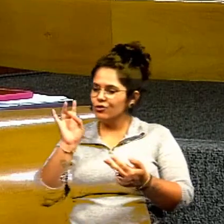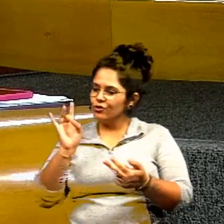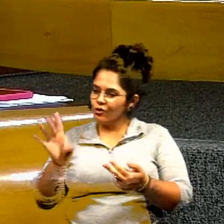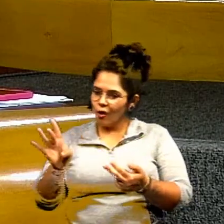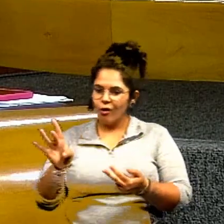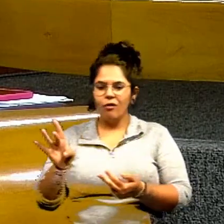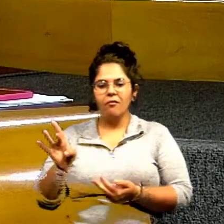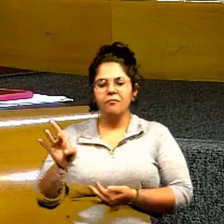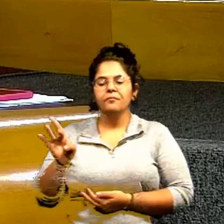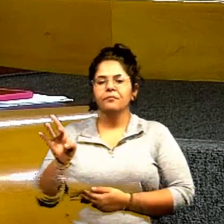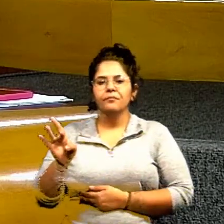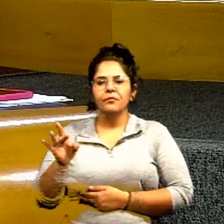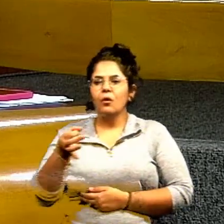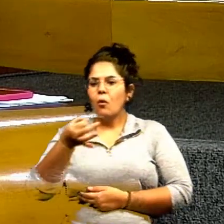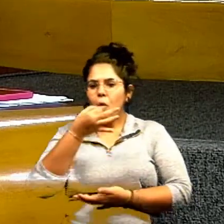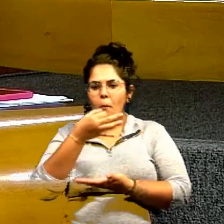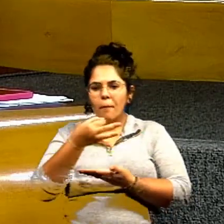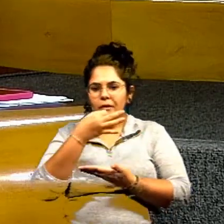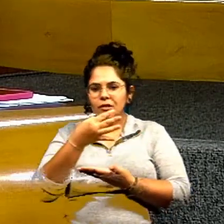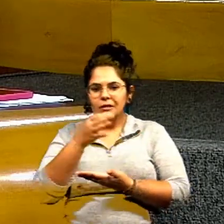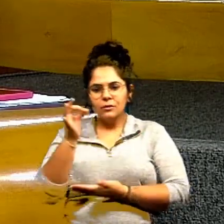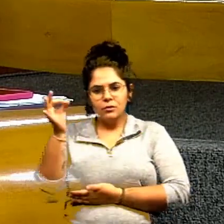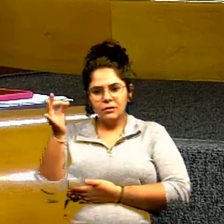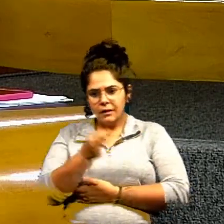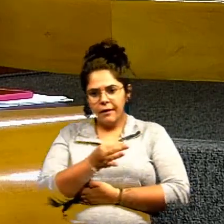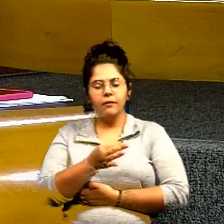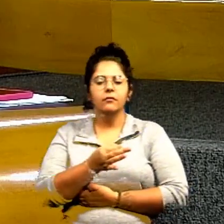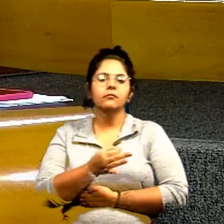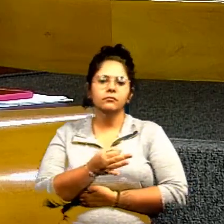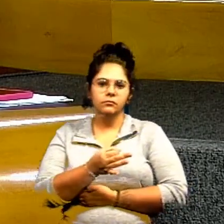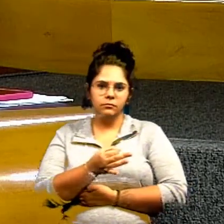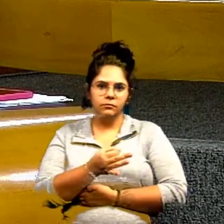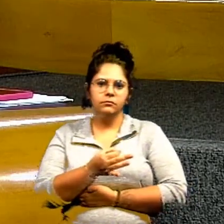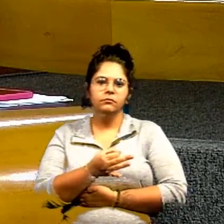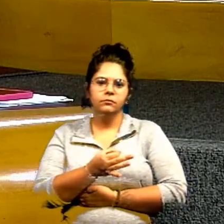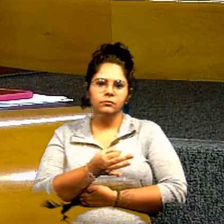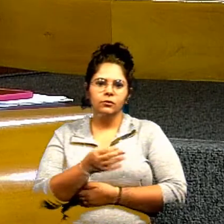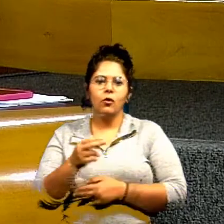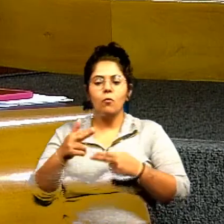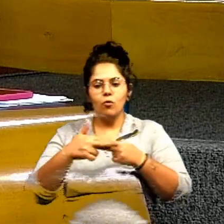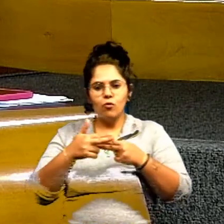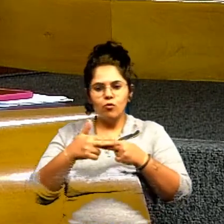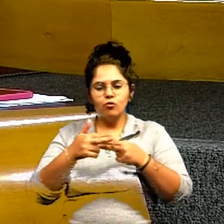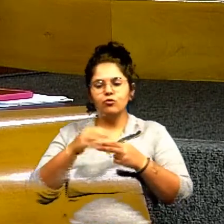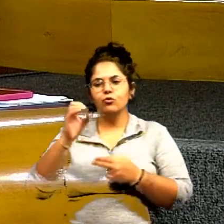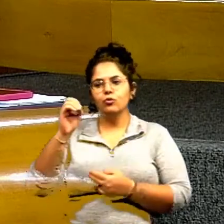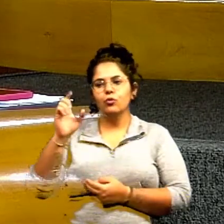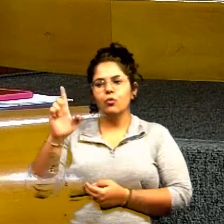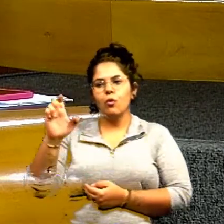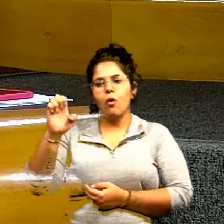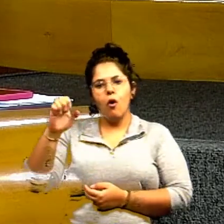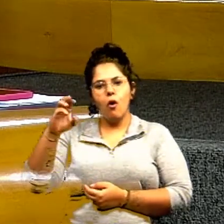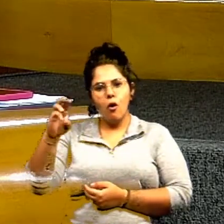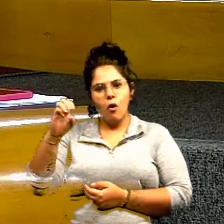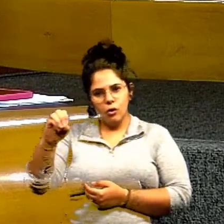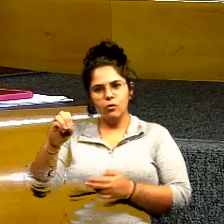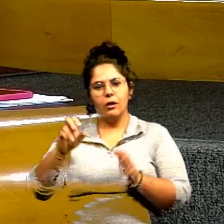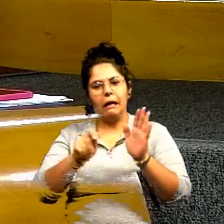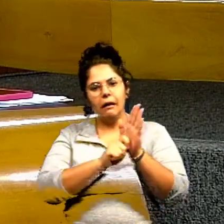situações por medicações adequadas como é o caso do óleo canabidiol